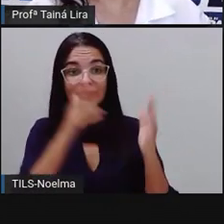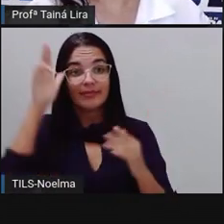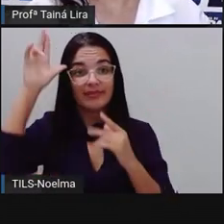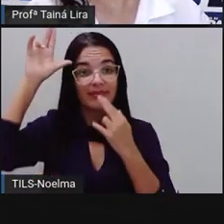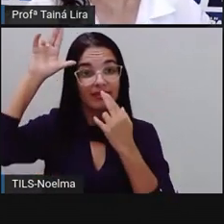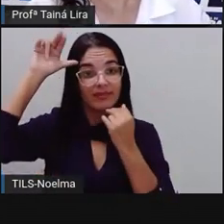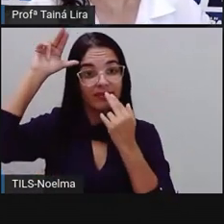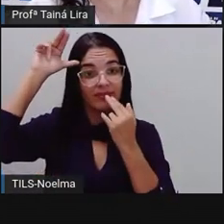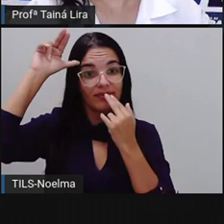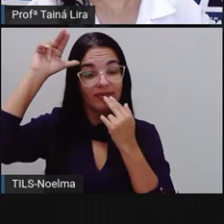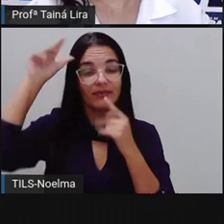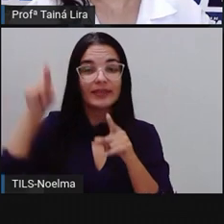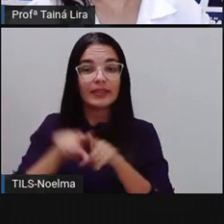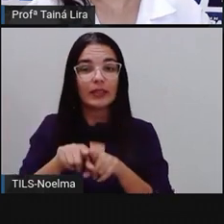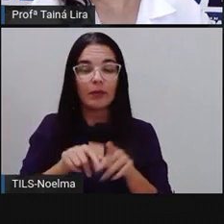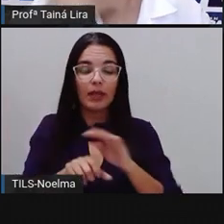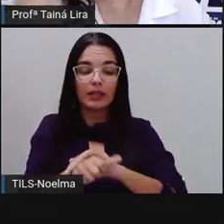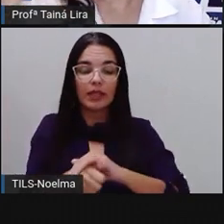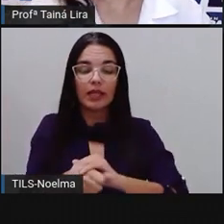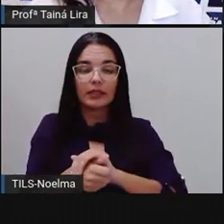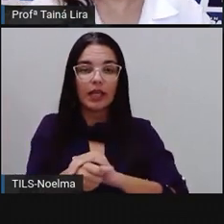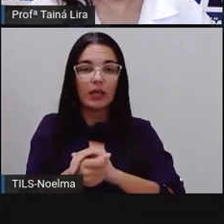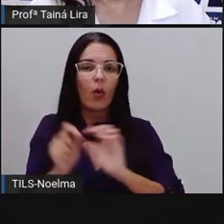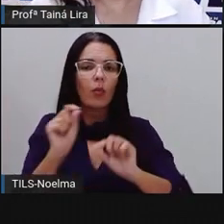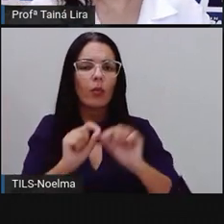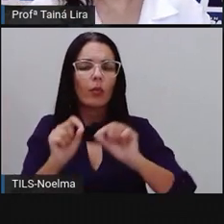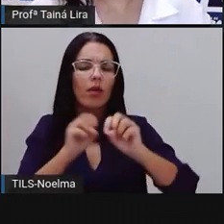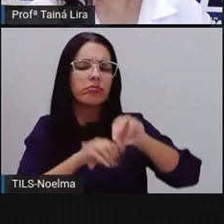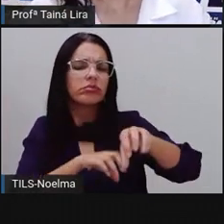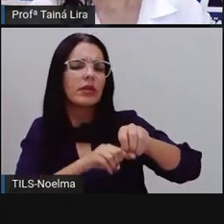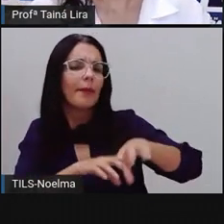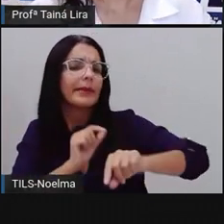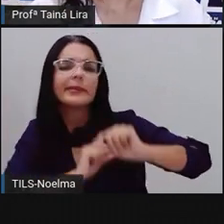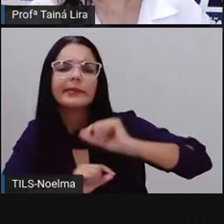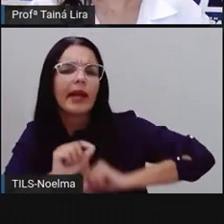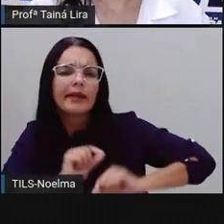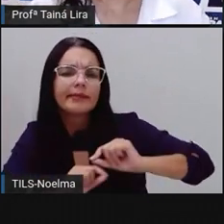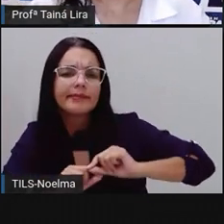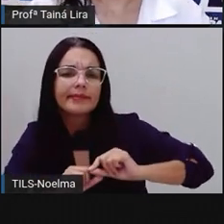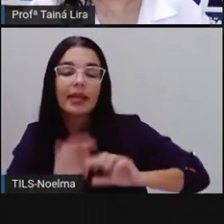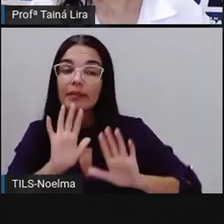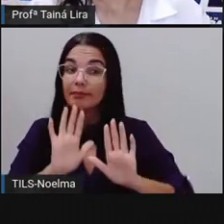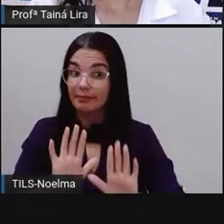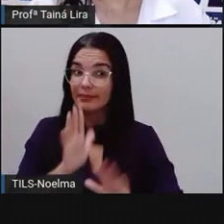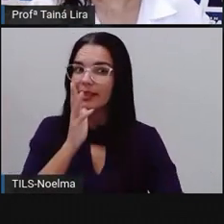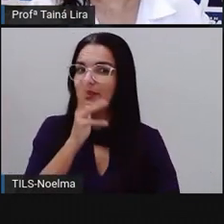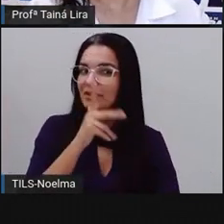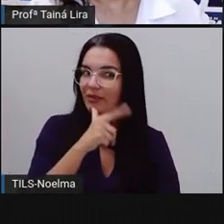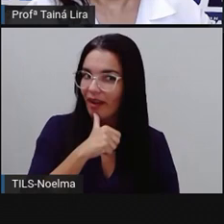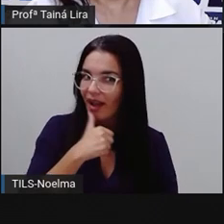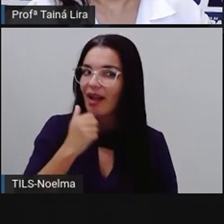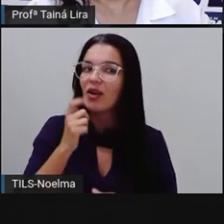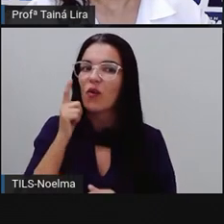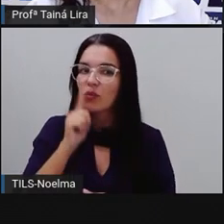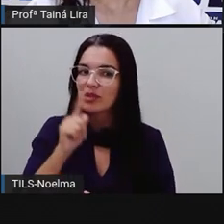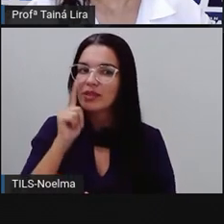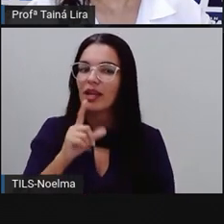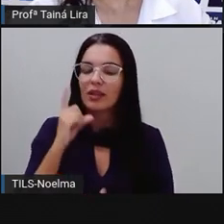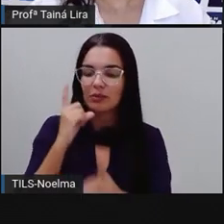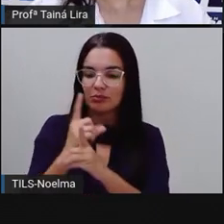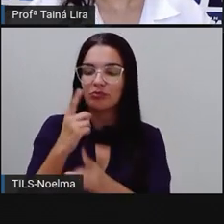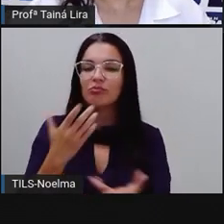tartaruga, ela tem a moral ou o ensinamento, tá? Que é devagar se vai ao longe.